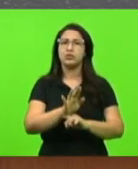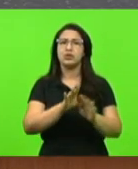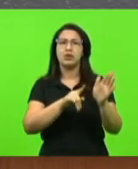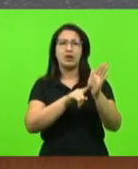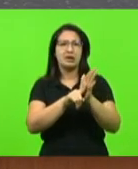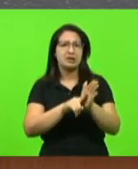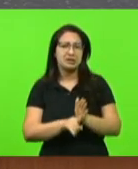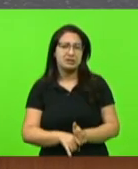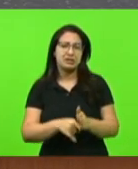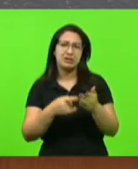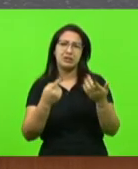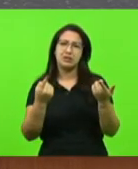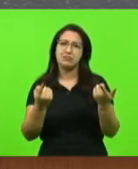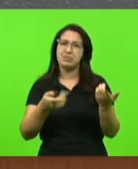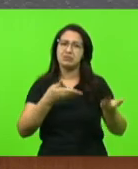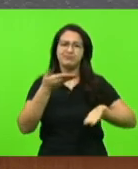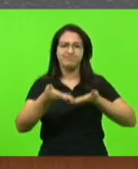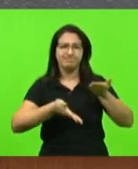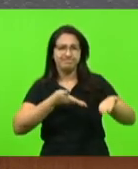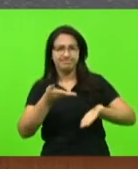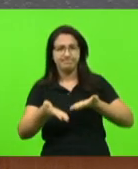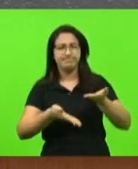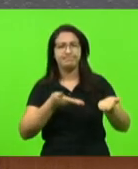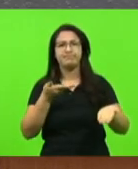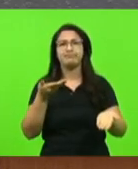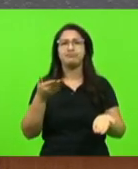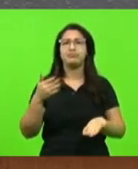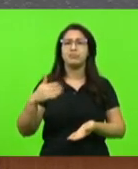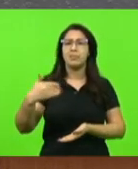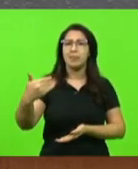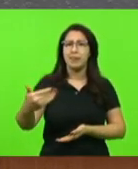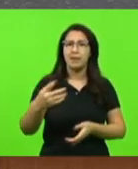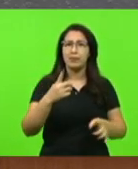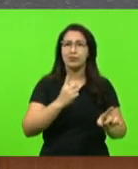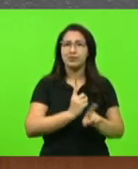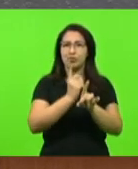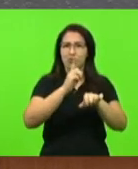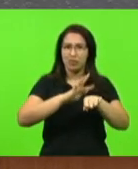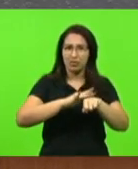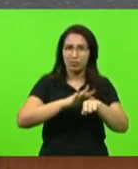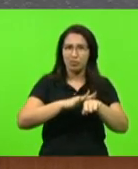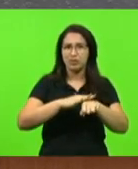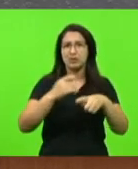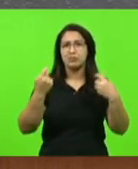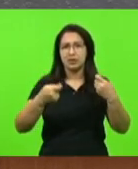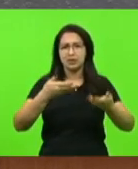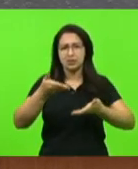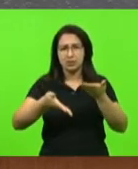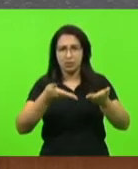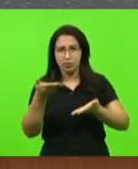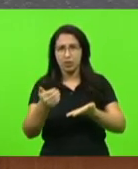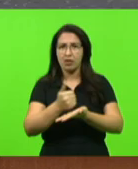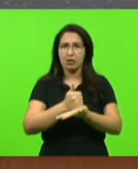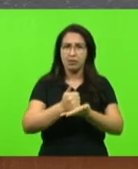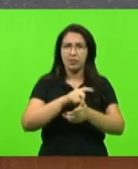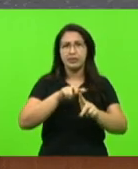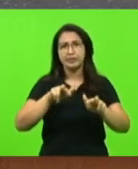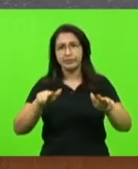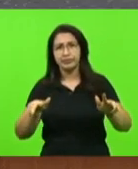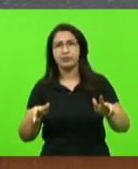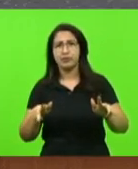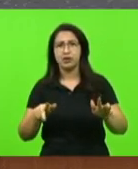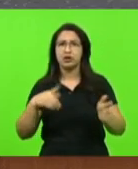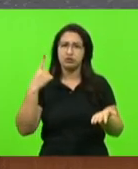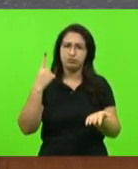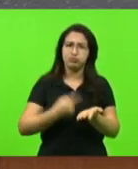ao tratamento após os diagnósticos, de forma resolutiva.